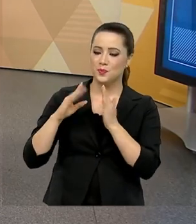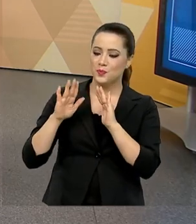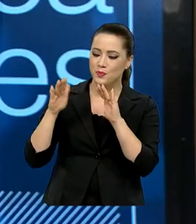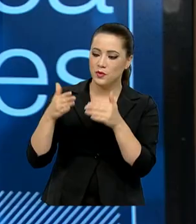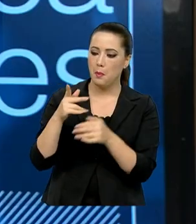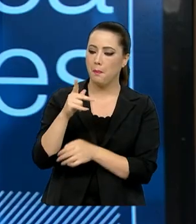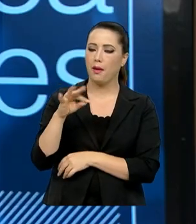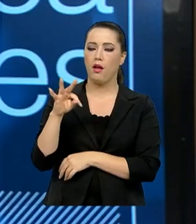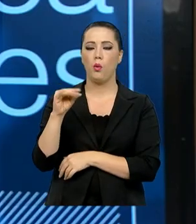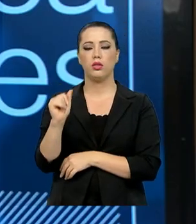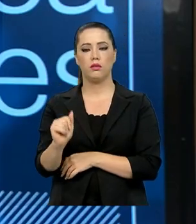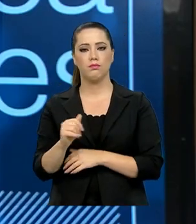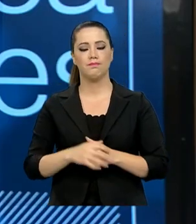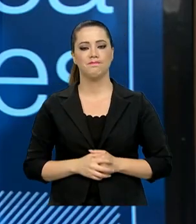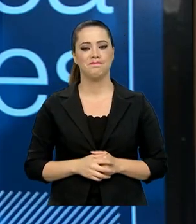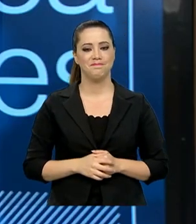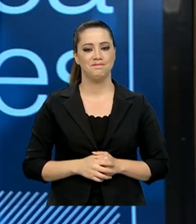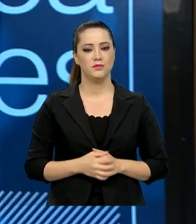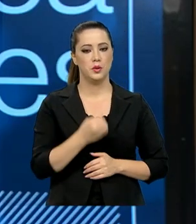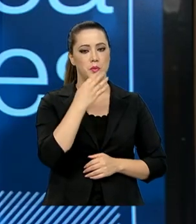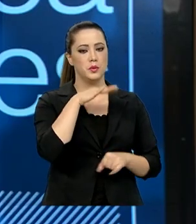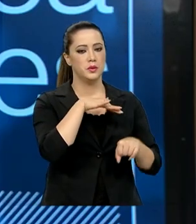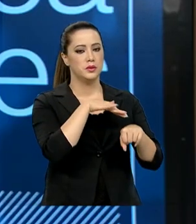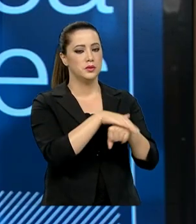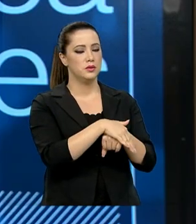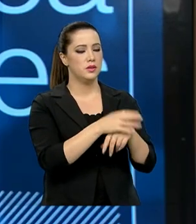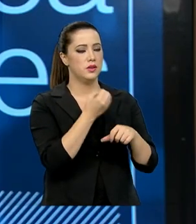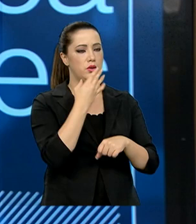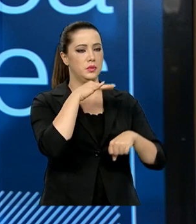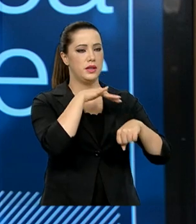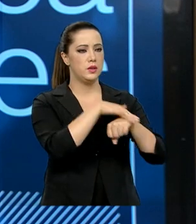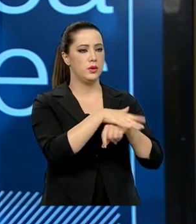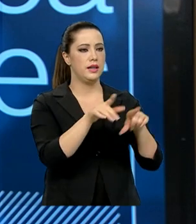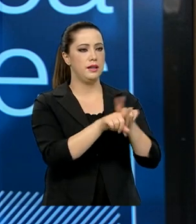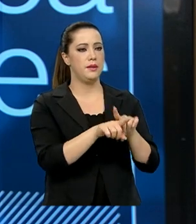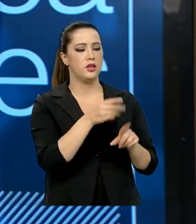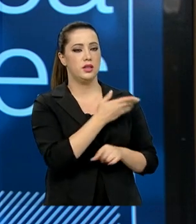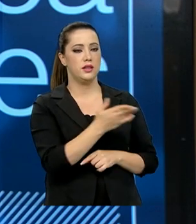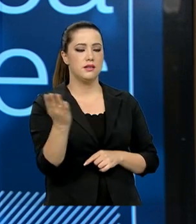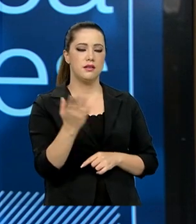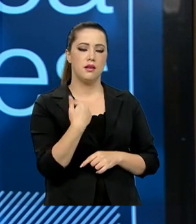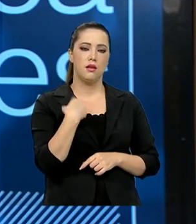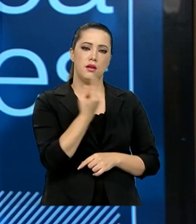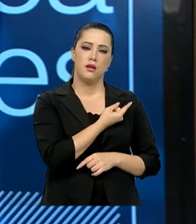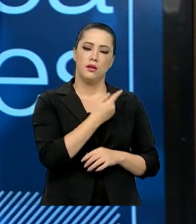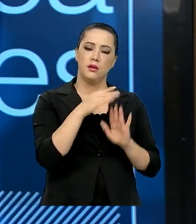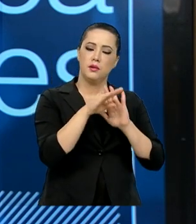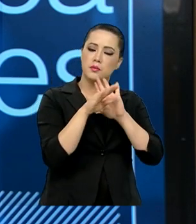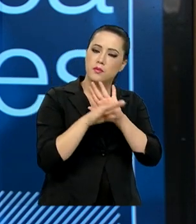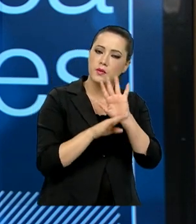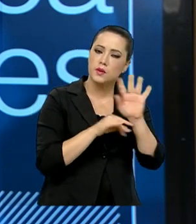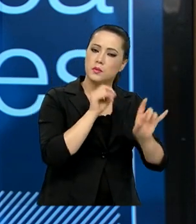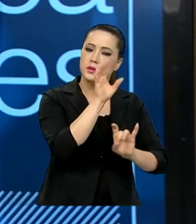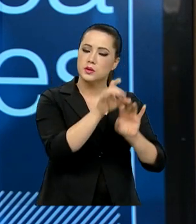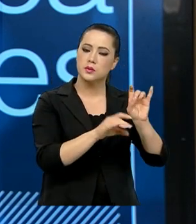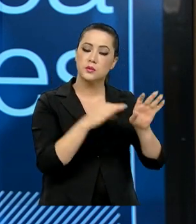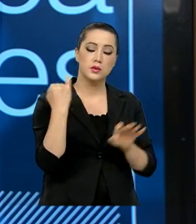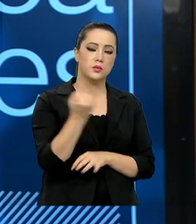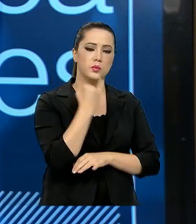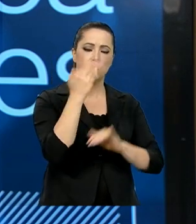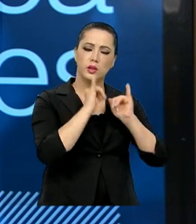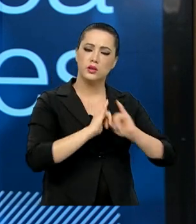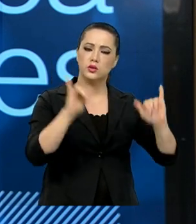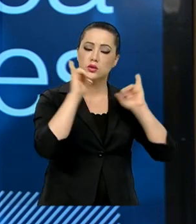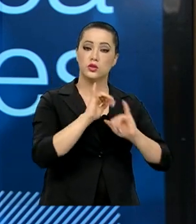Boa noite, Paulo. É um grande prazer estar aqui neste programa tão importante que divulga a